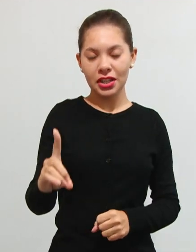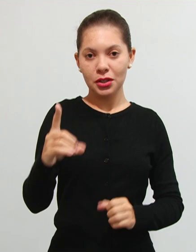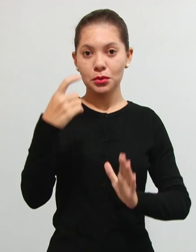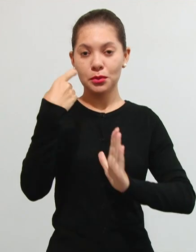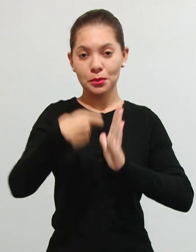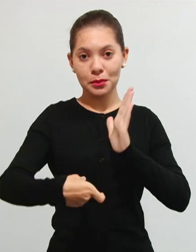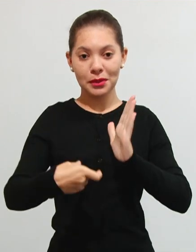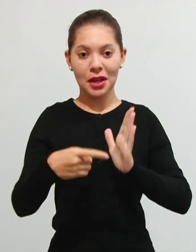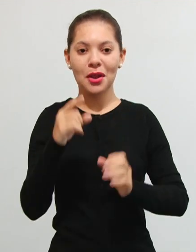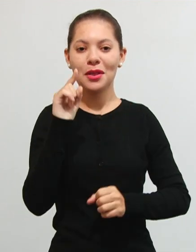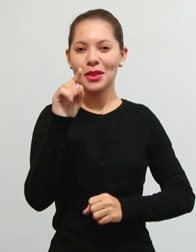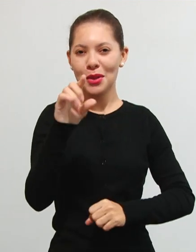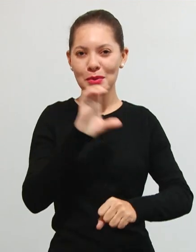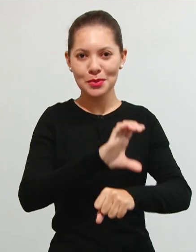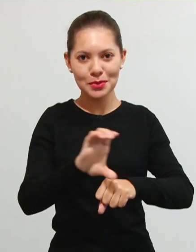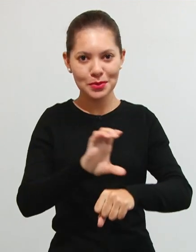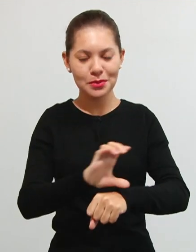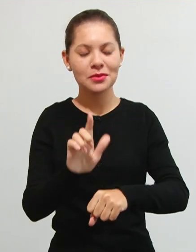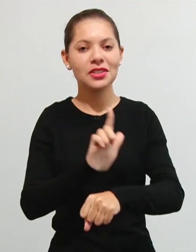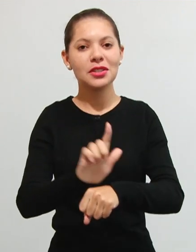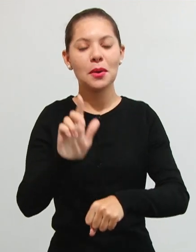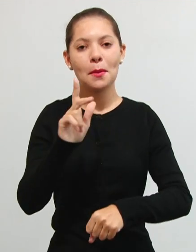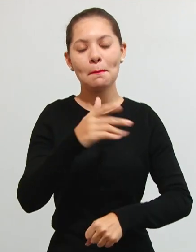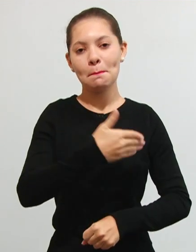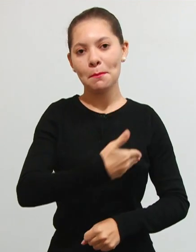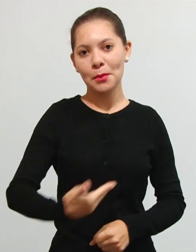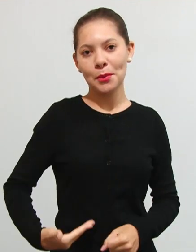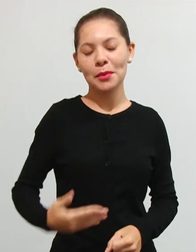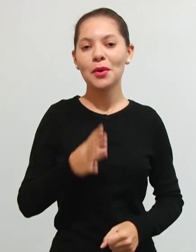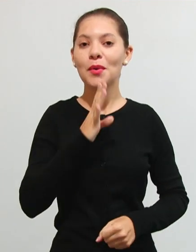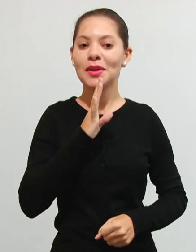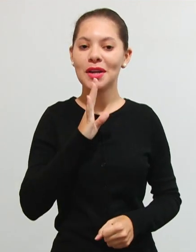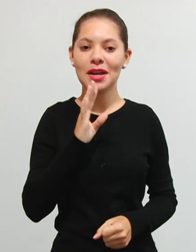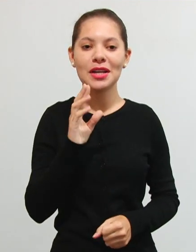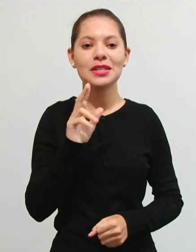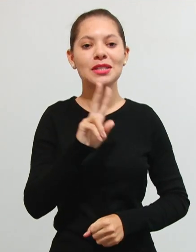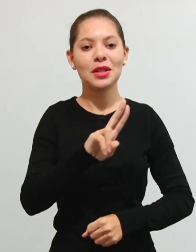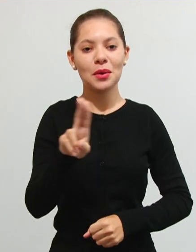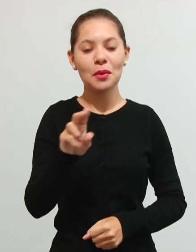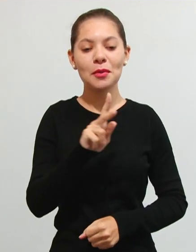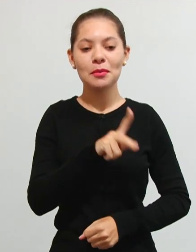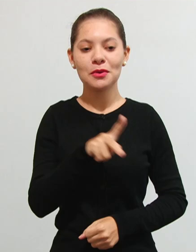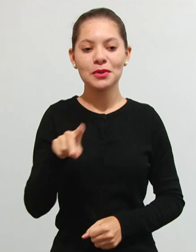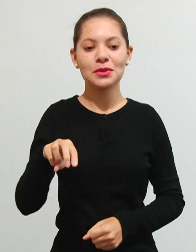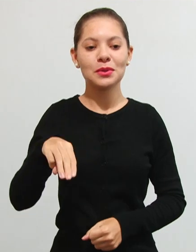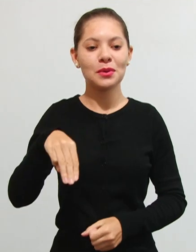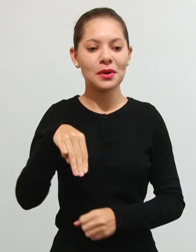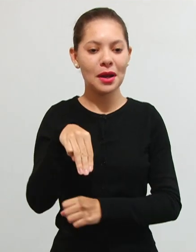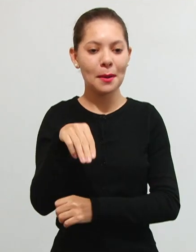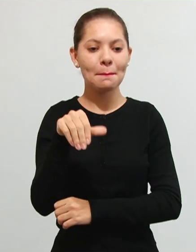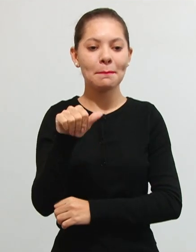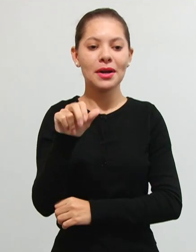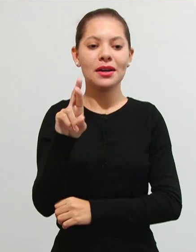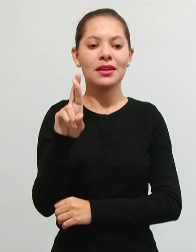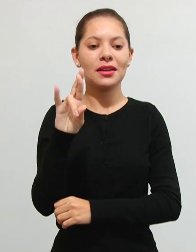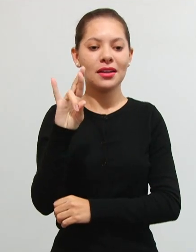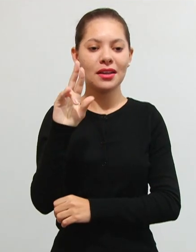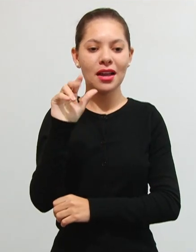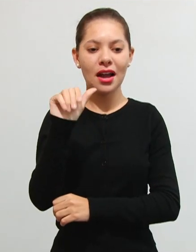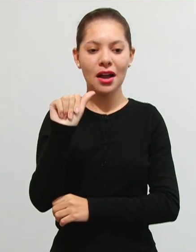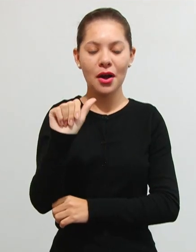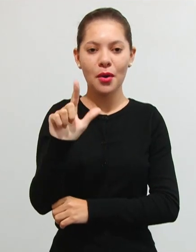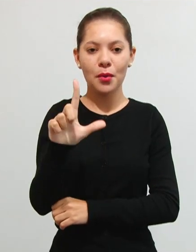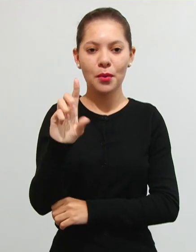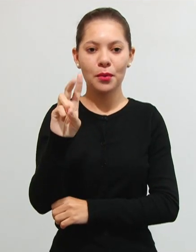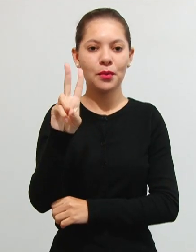teu curso de Gestão Pública na modalidade AD. Se você já me conhece, eu sou a professora Marial, estou gravando aqui no estúdio do Campus Porto Velho,